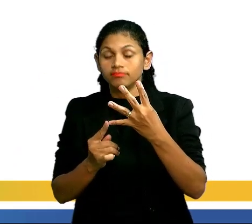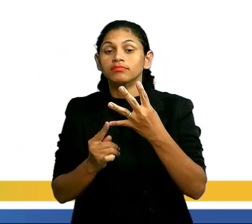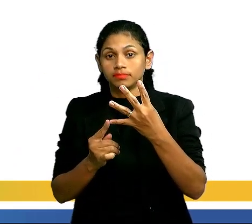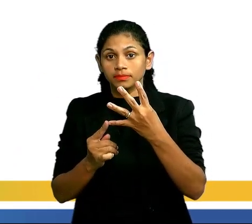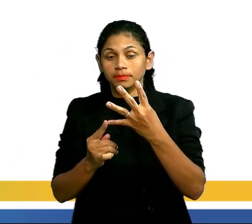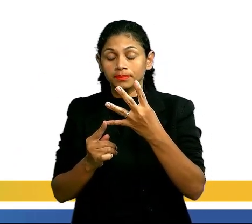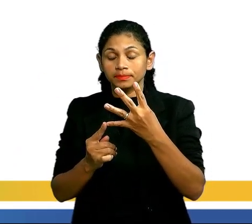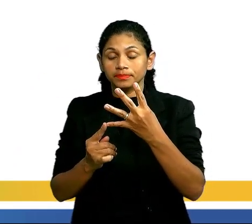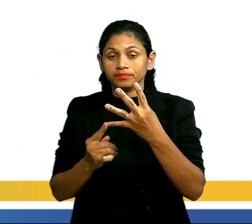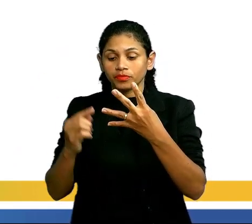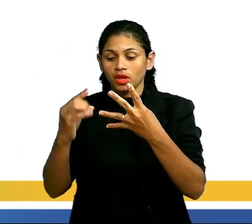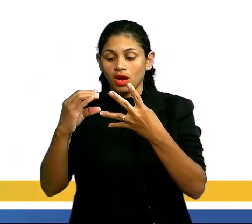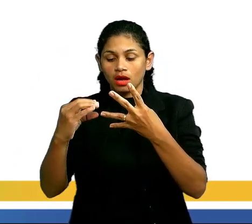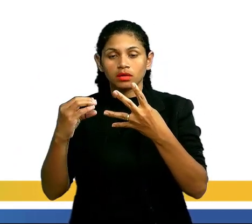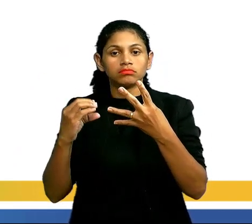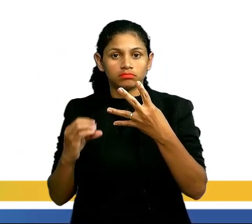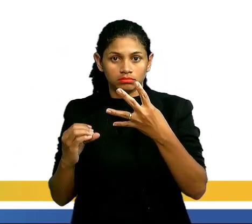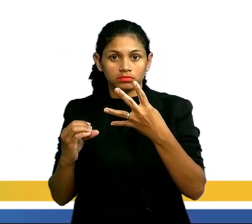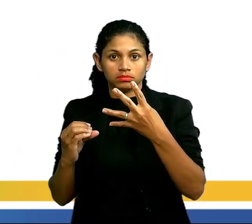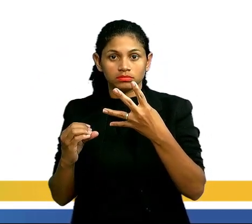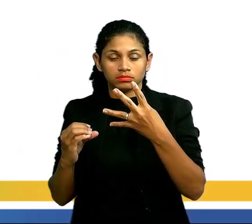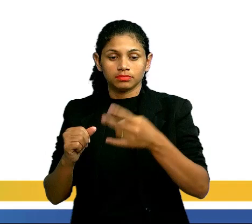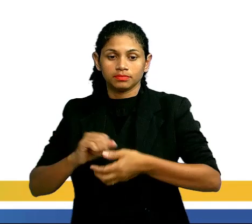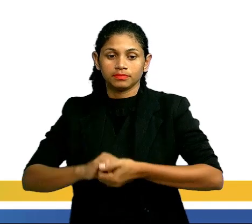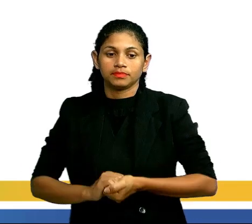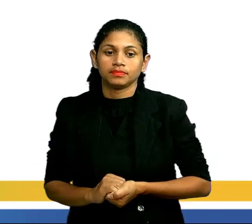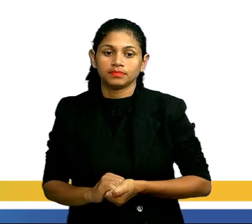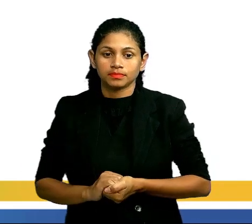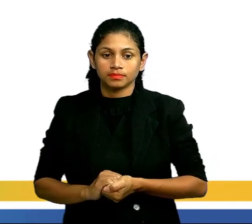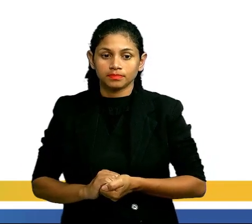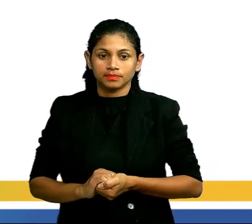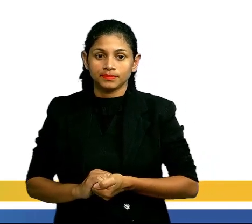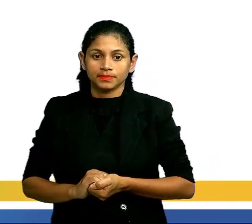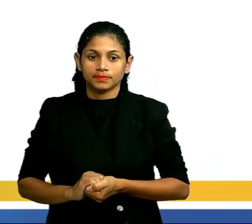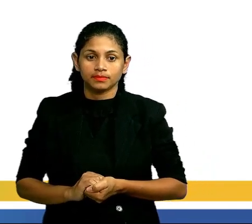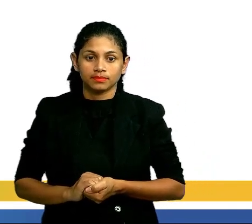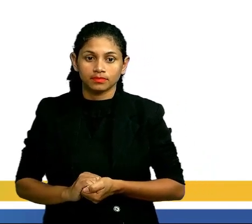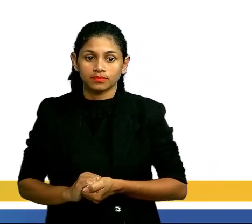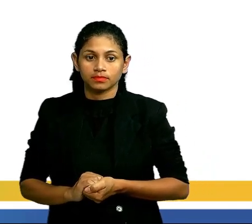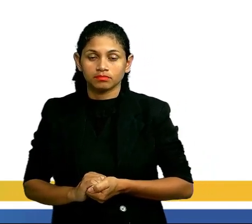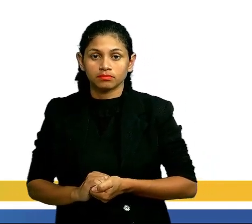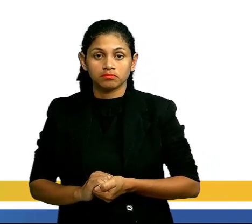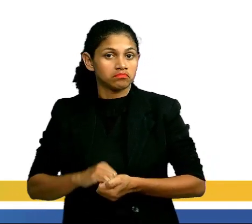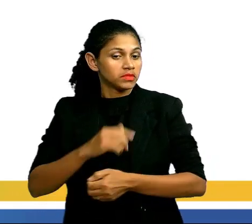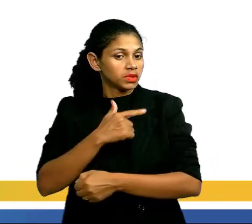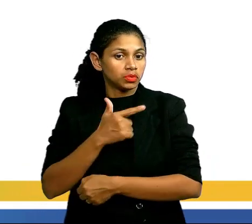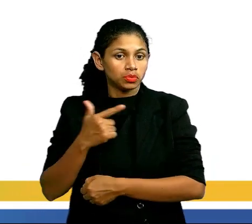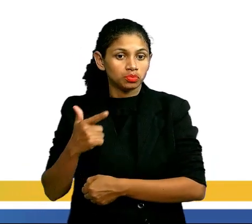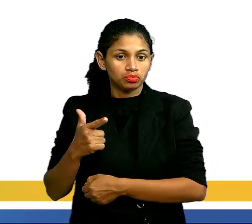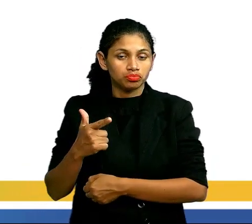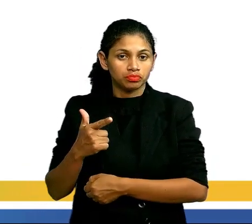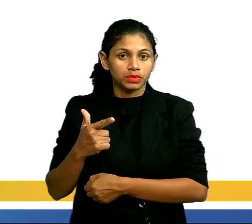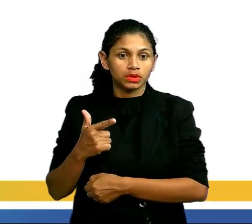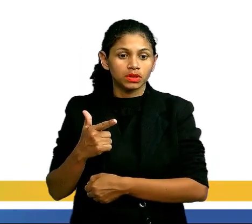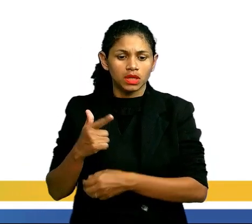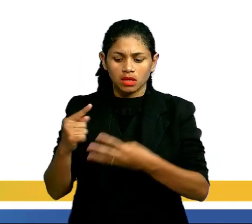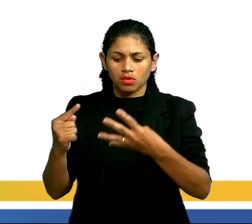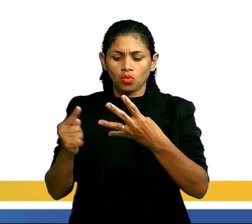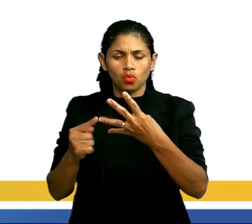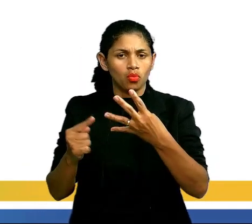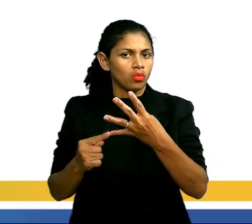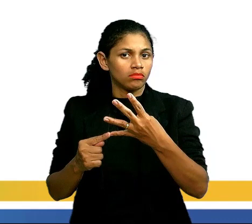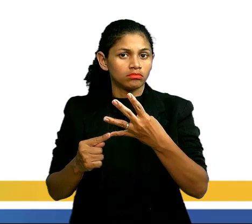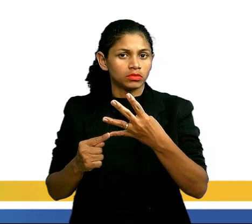assim eu consigo, então, classificar uma cadeia em cadeia ramificada. Se ela não tiver, ela sempre será uma cadeia